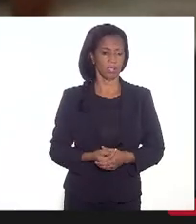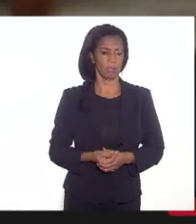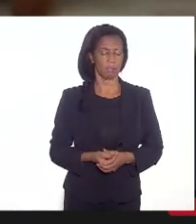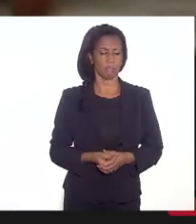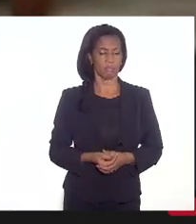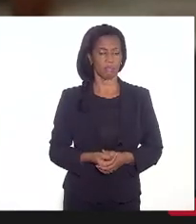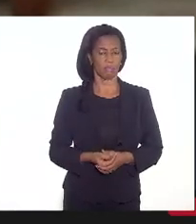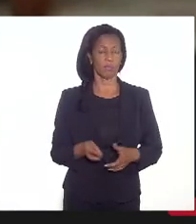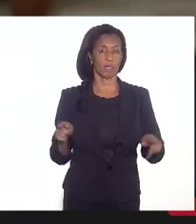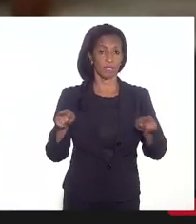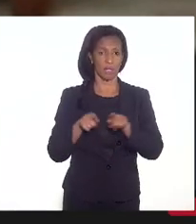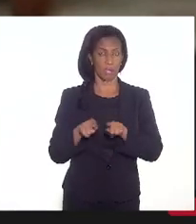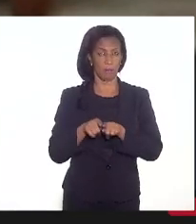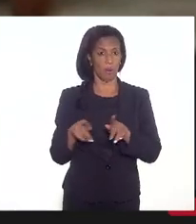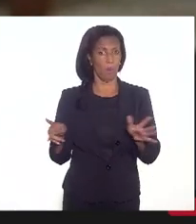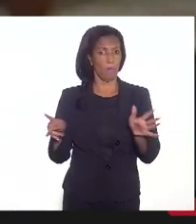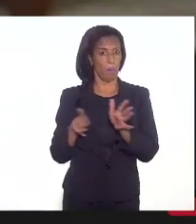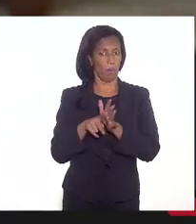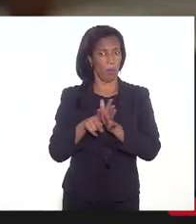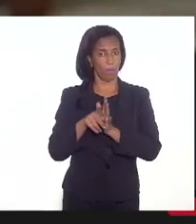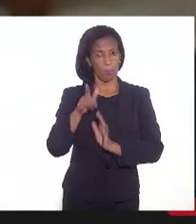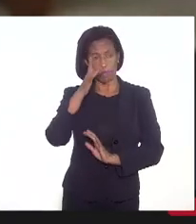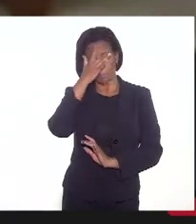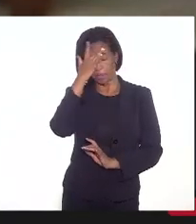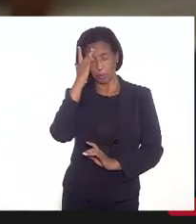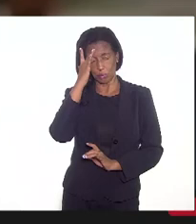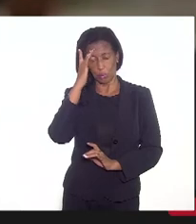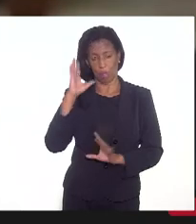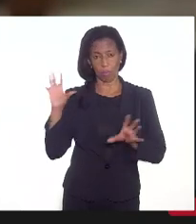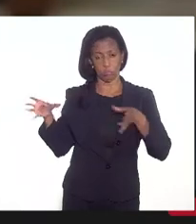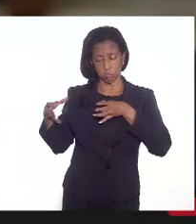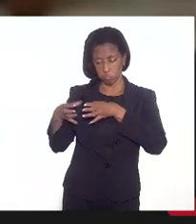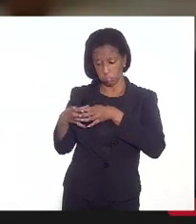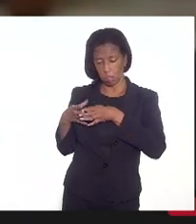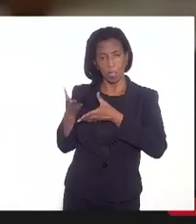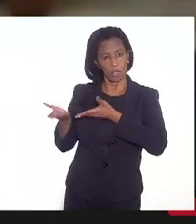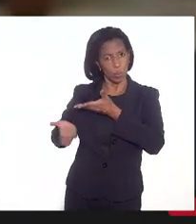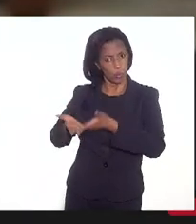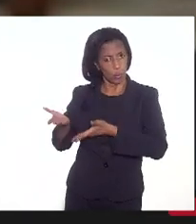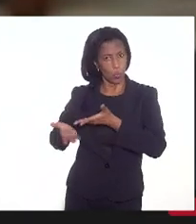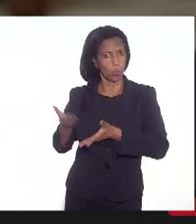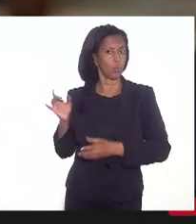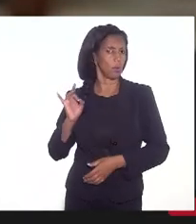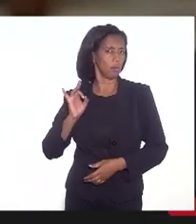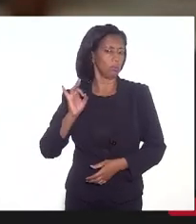que também o próprio pessoal nosso aqui que cuida só de